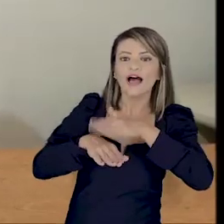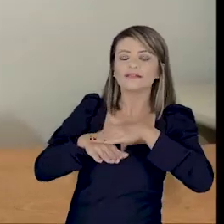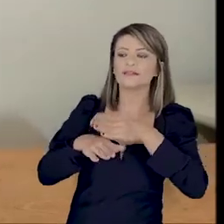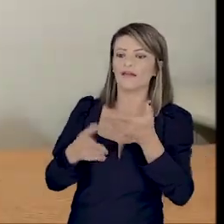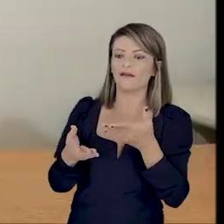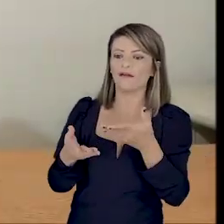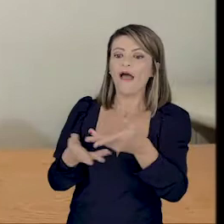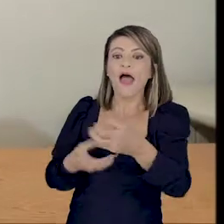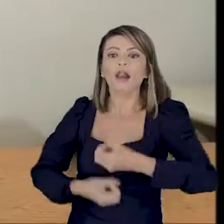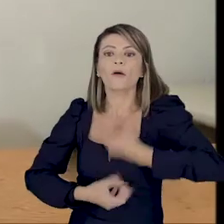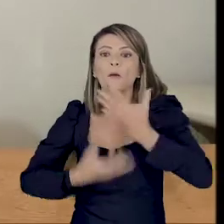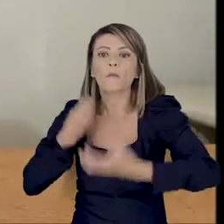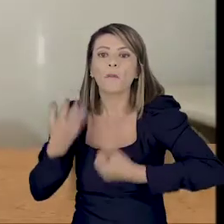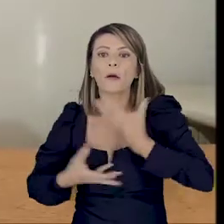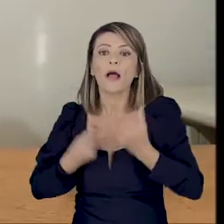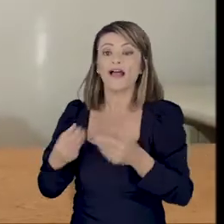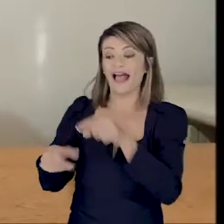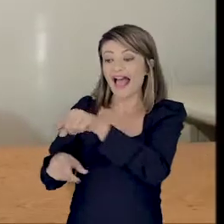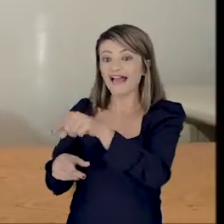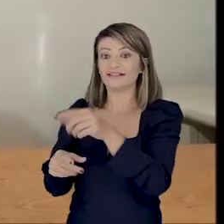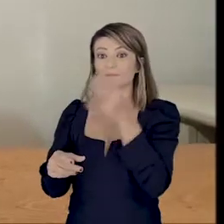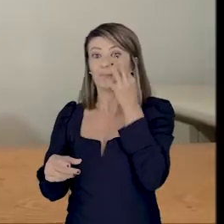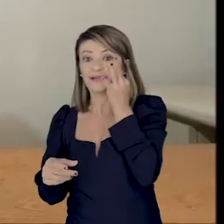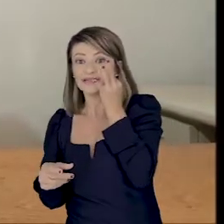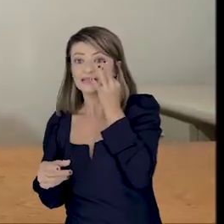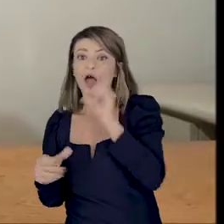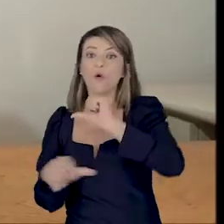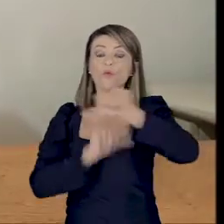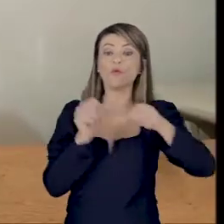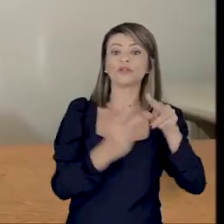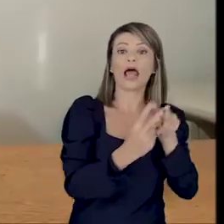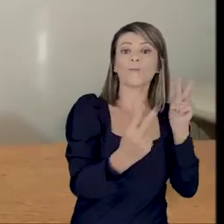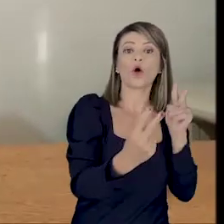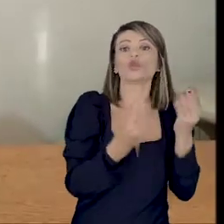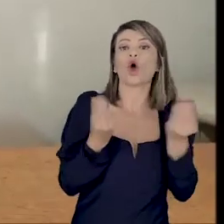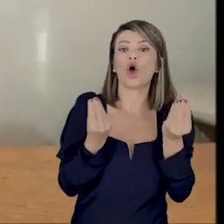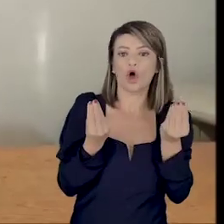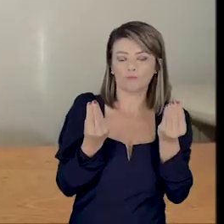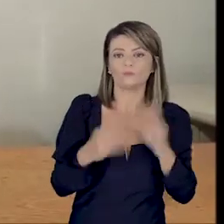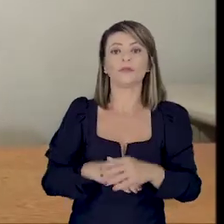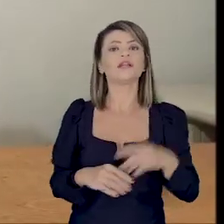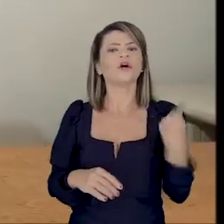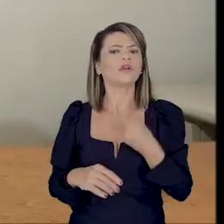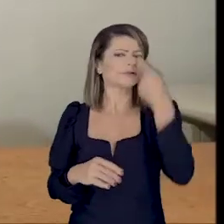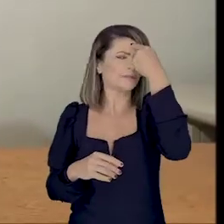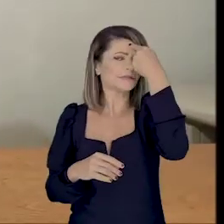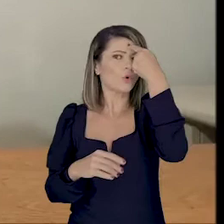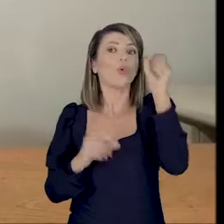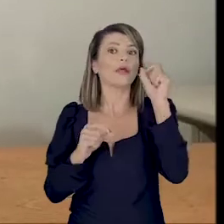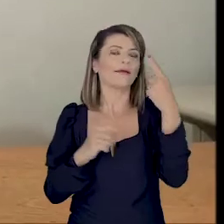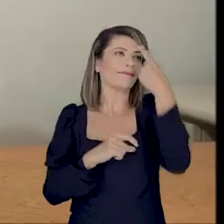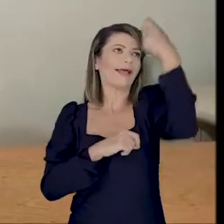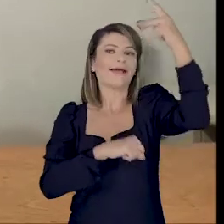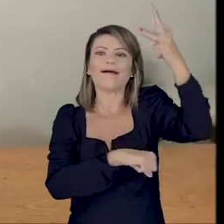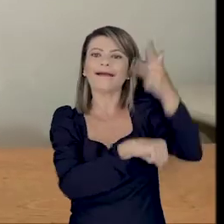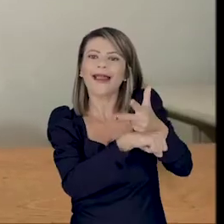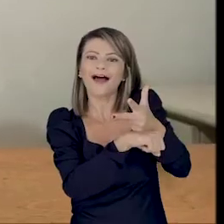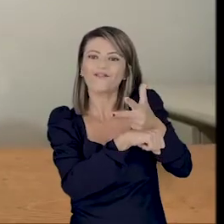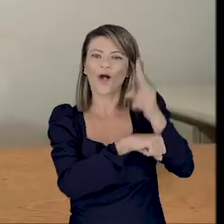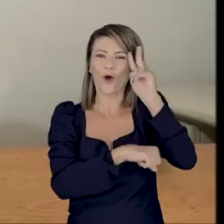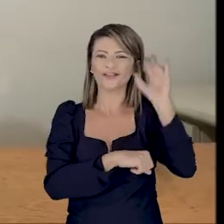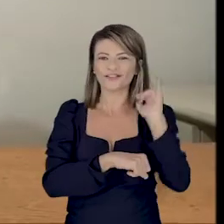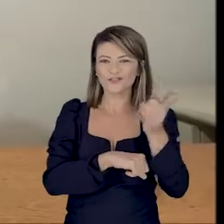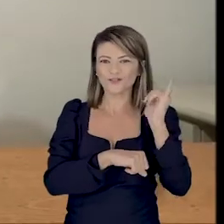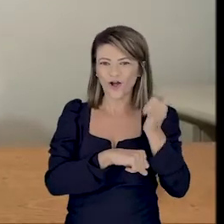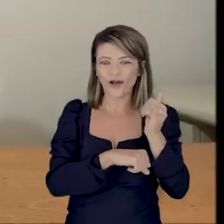ludicidade do atendimento presencial para o remoto. E aí a gente pensou em gravar essas histórias,